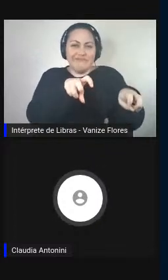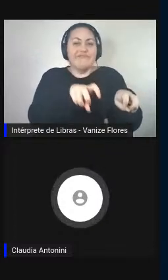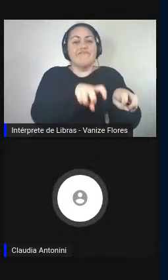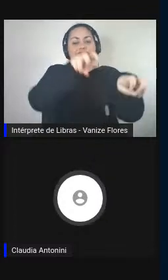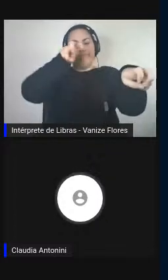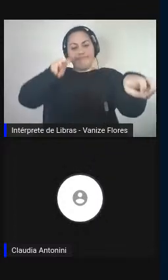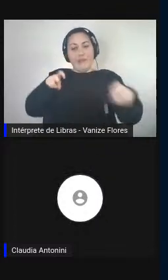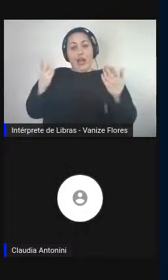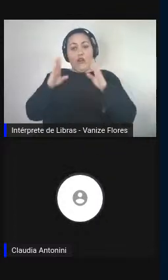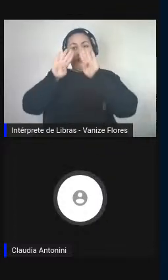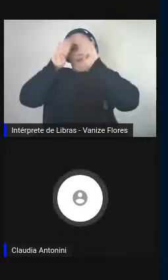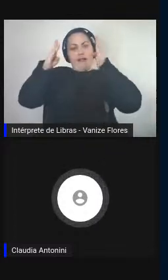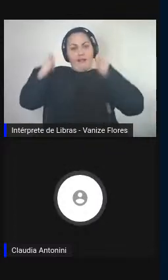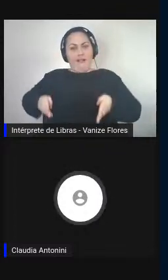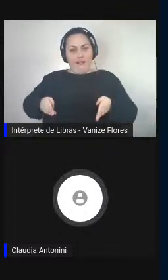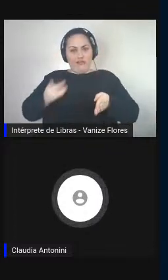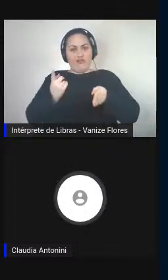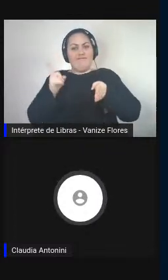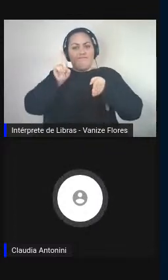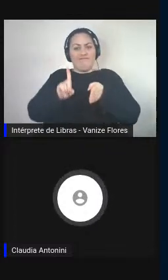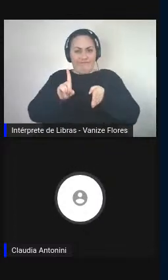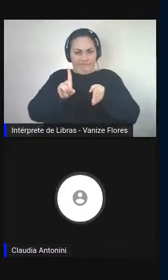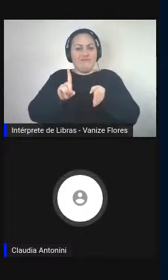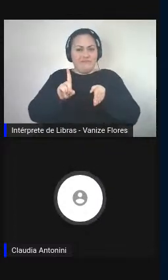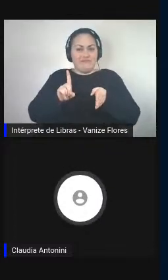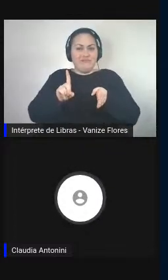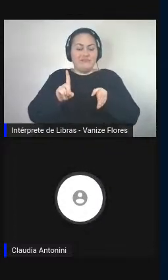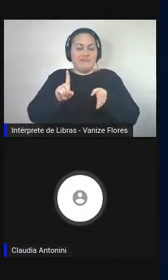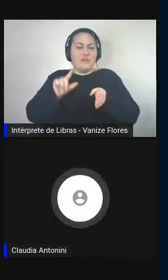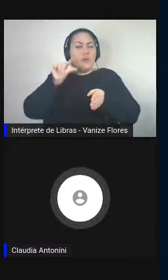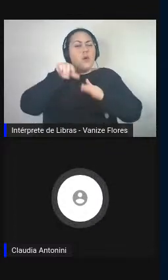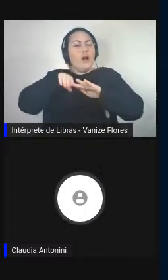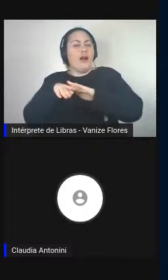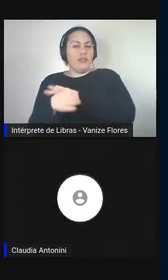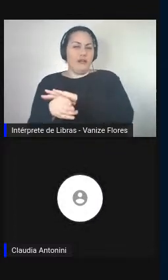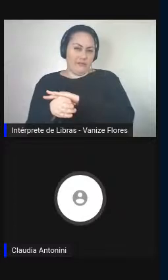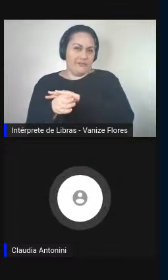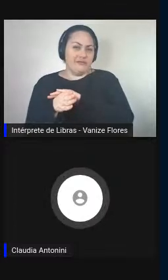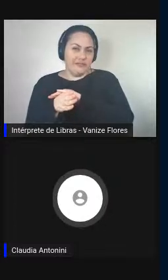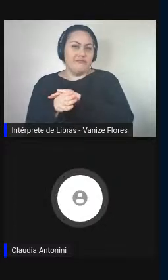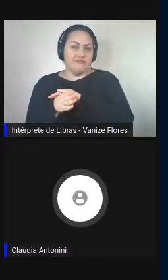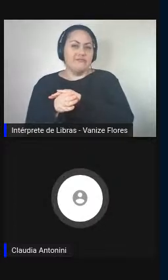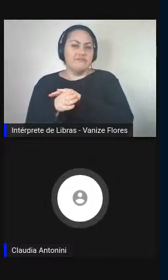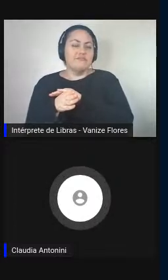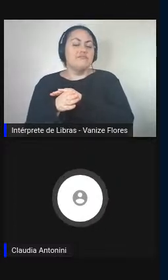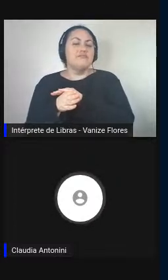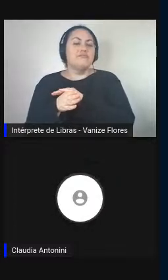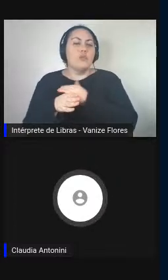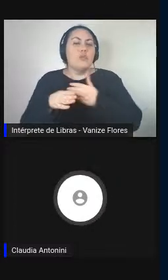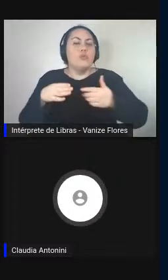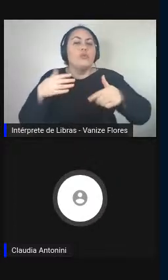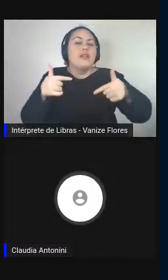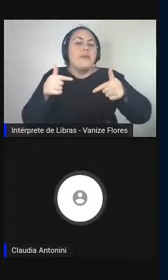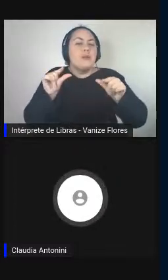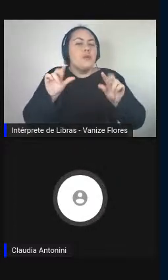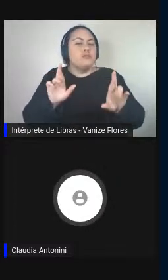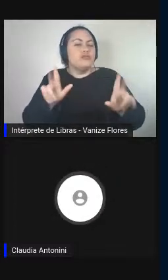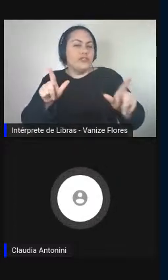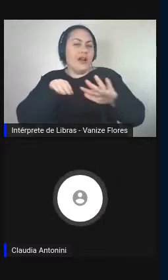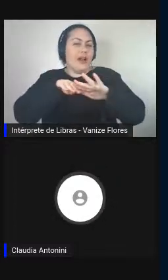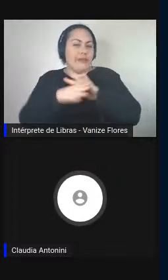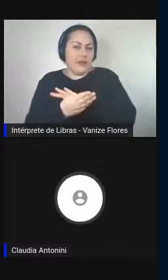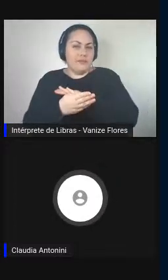para a cabine, modificado em parte, o seu serviço mudou e passou da